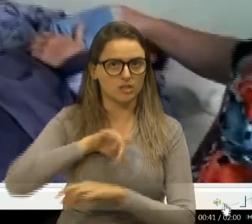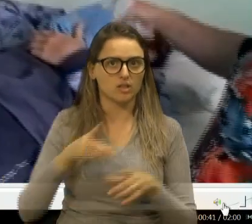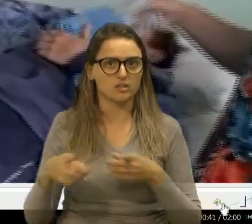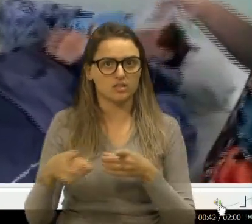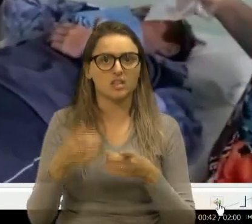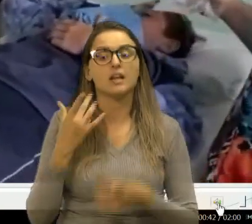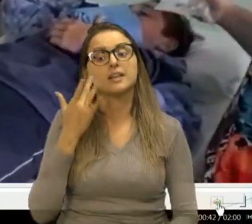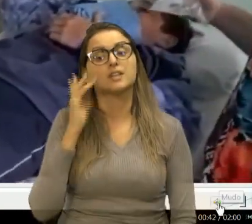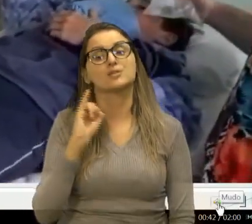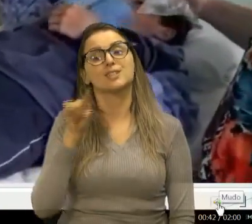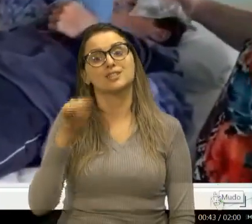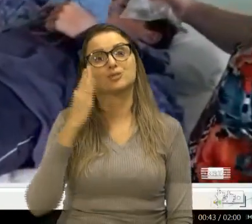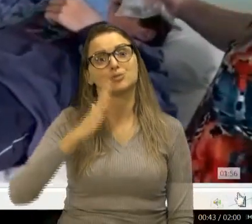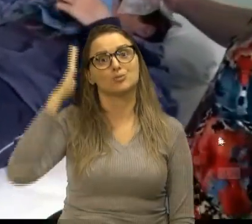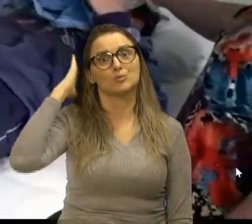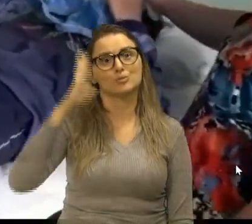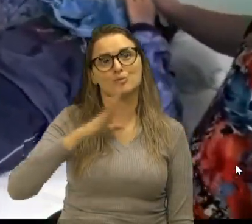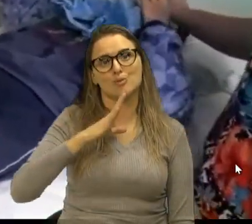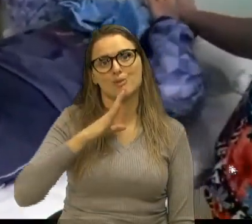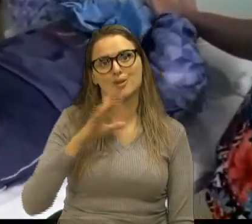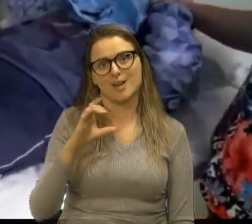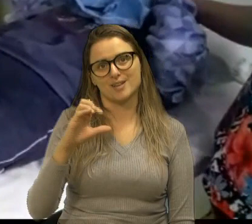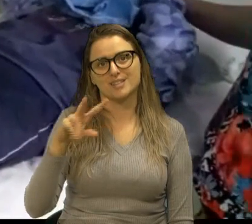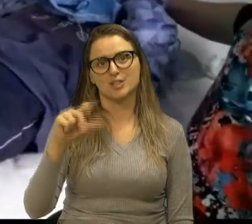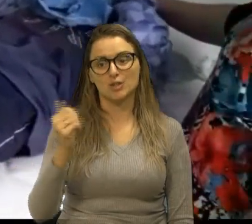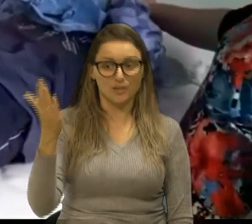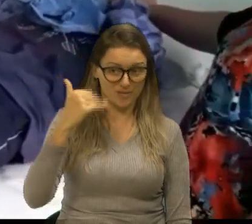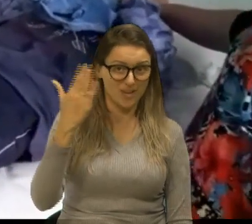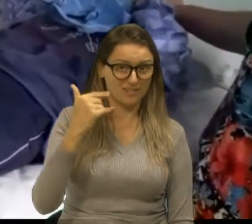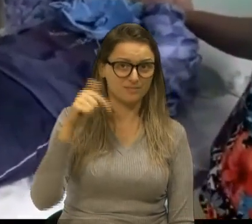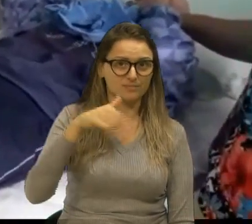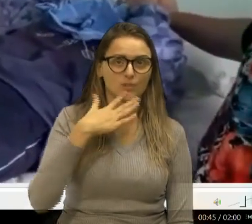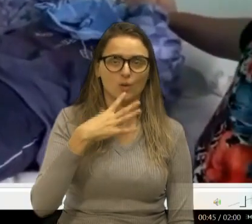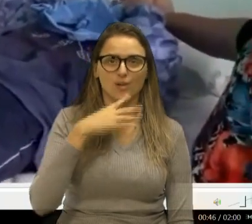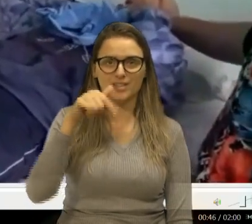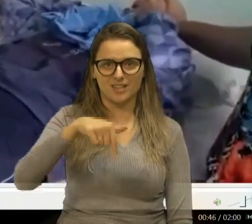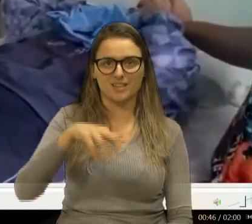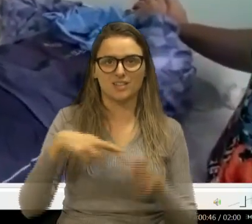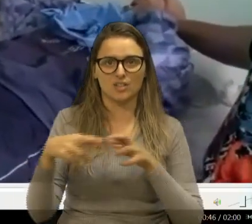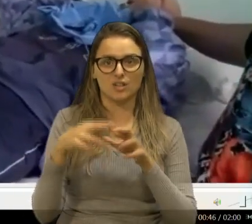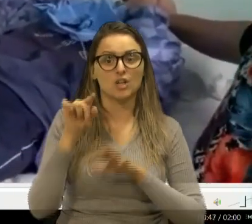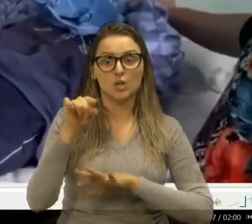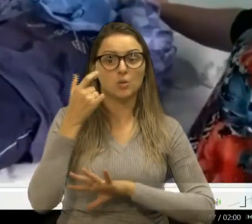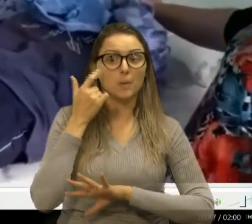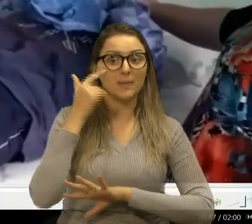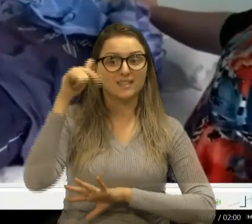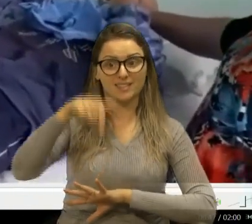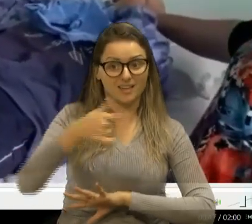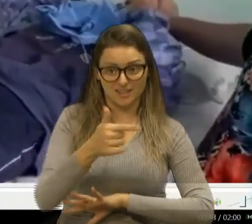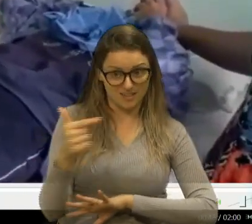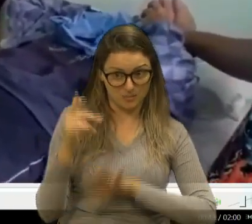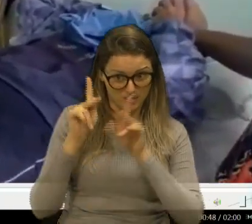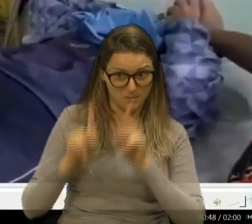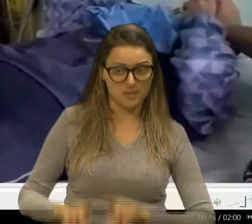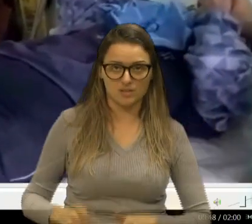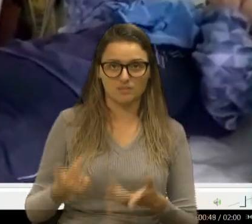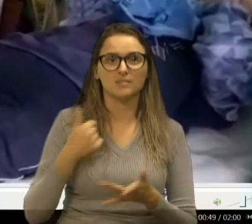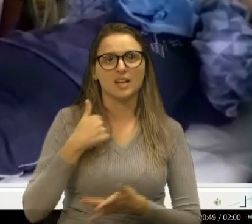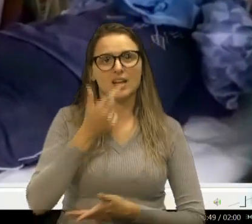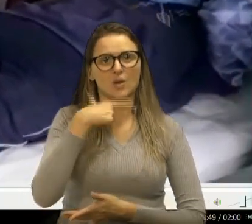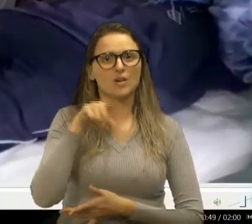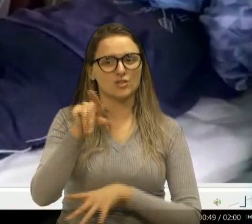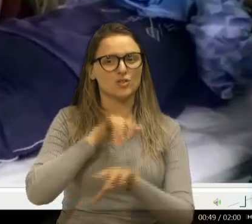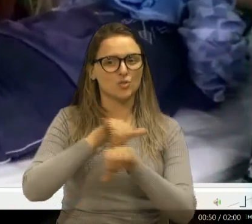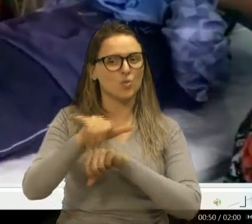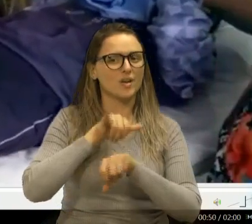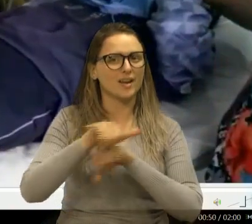conhece Criúva, ou se não conhece, venha cá conhecer. Você pensa que não mora ninguém aqui na Criúva? Eu acho que o senhor está enganado,